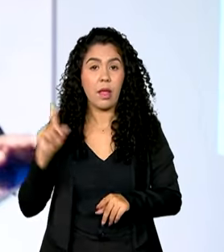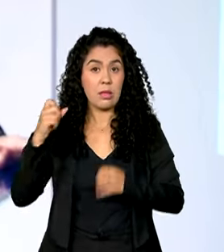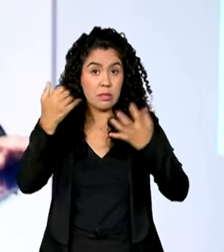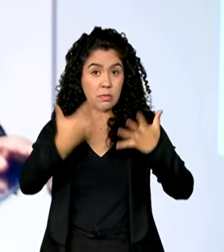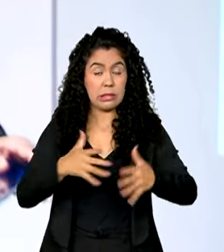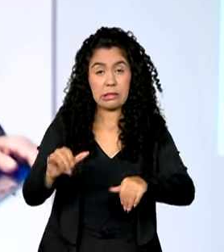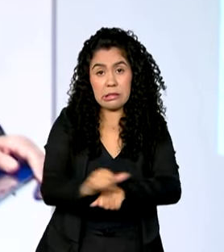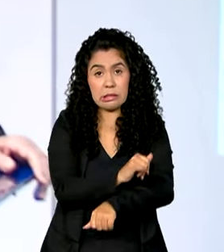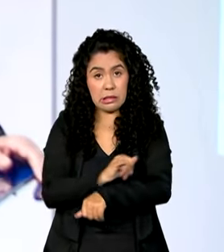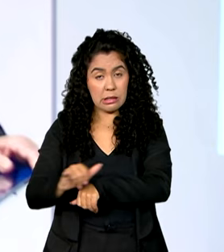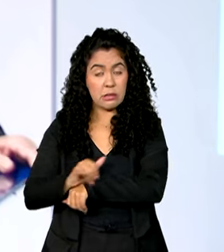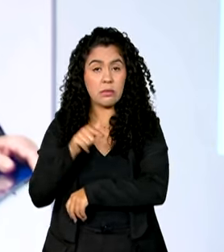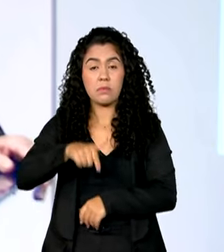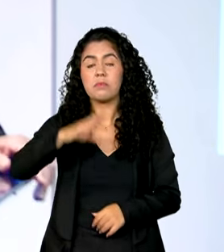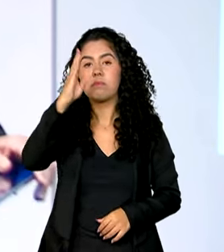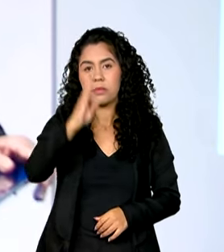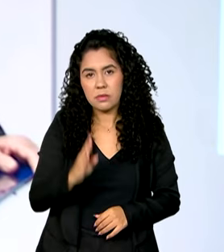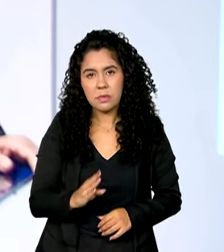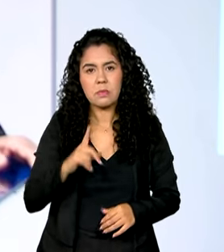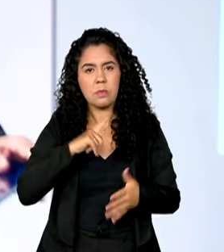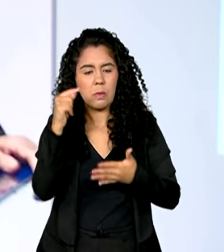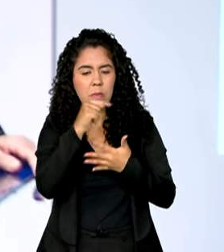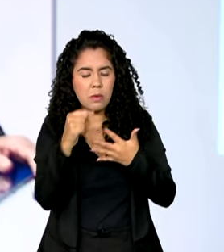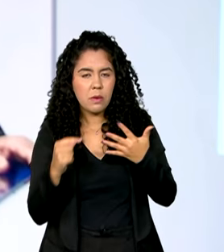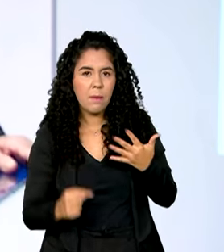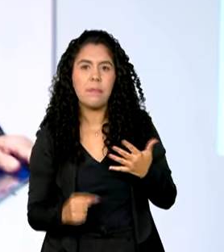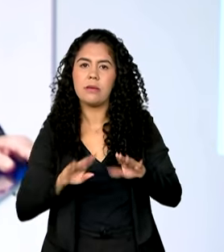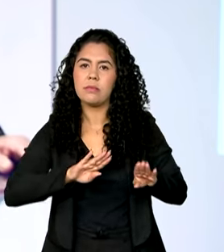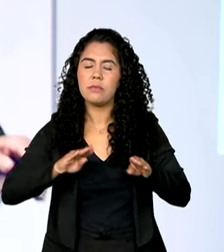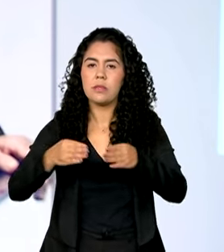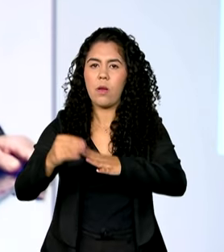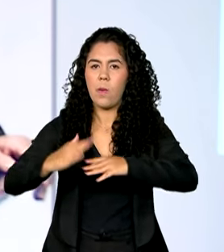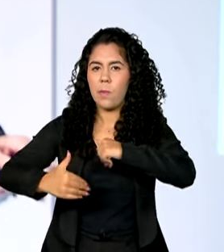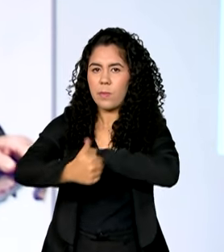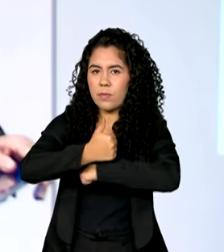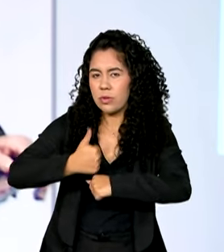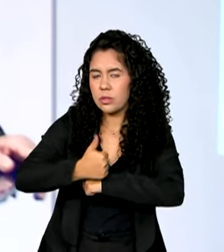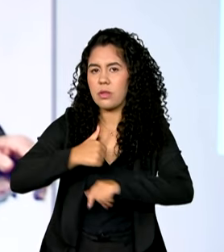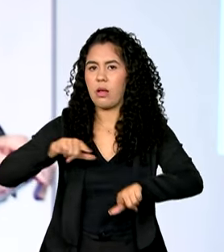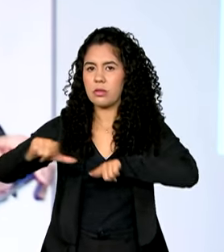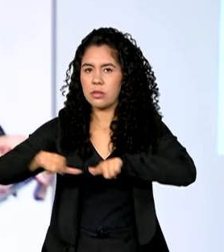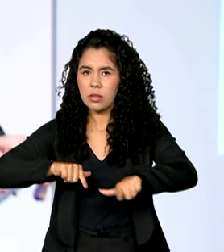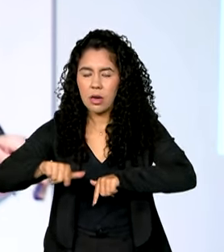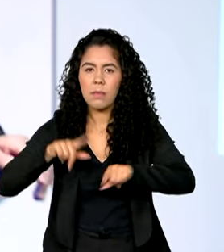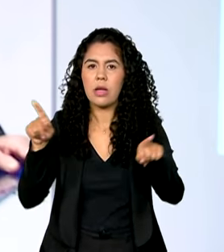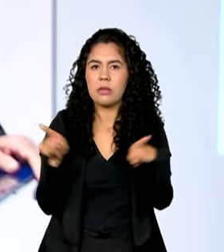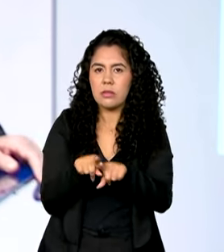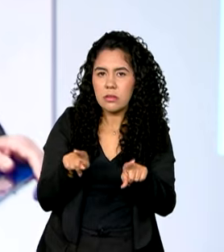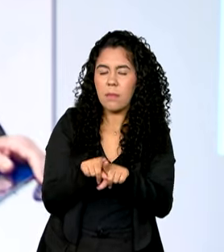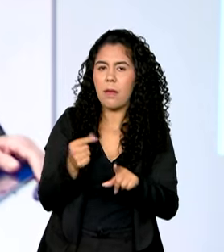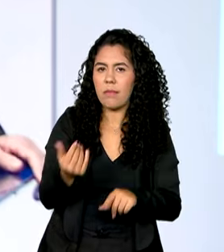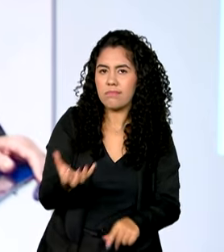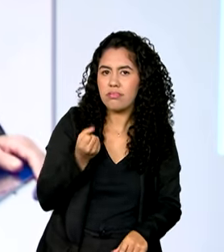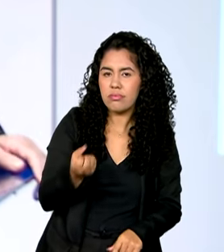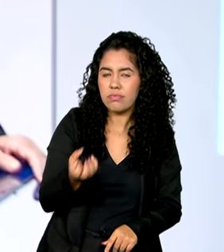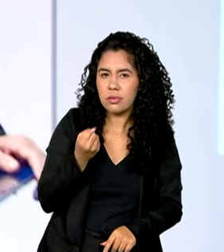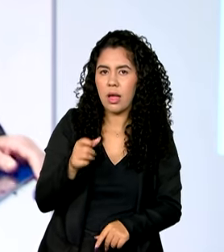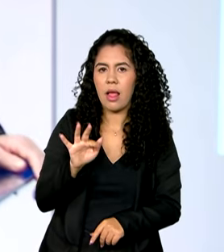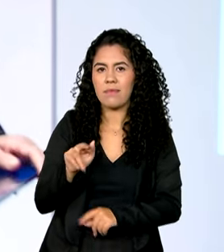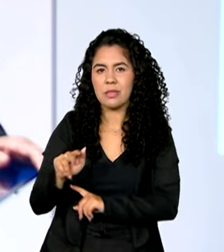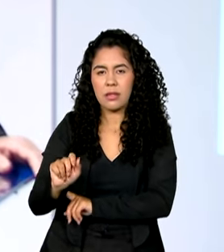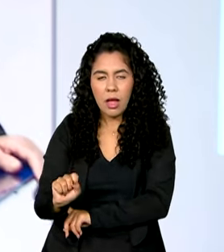o Brasil. Não somente para os trabalhadores, trabalhadoras, correntistas do fundo, mas